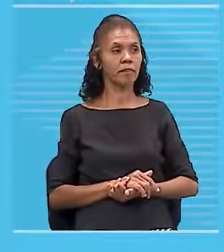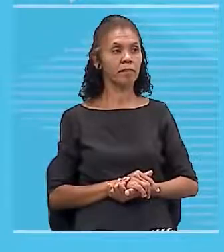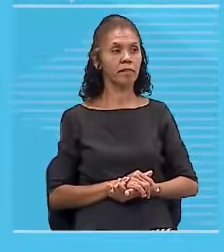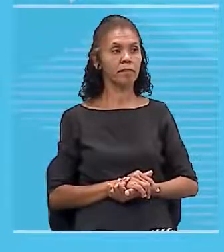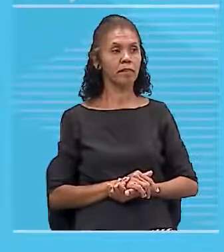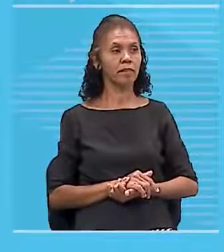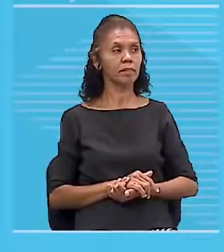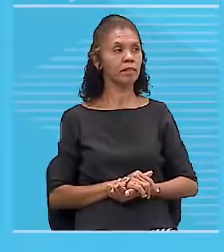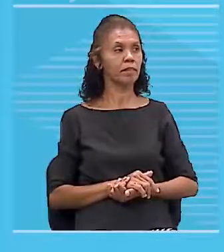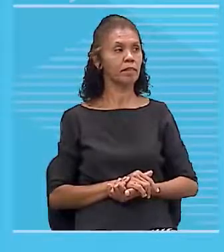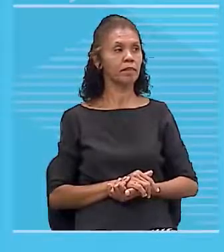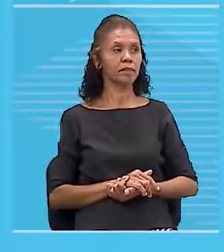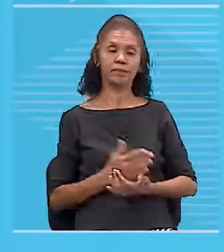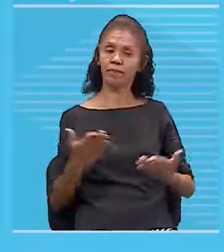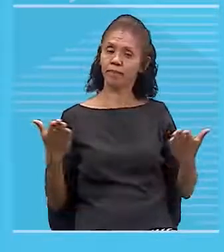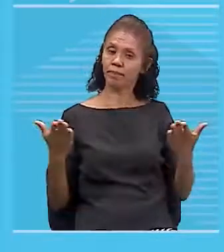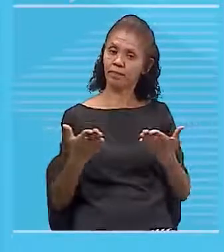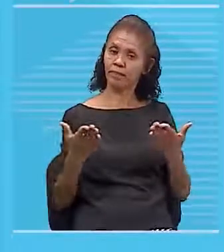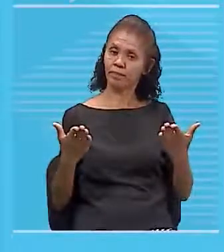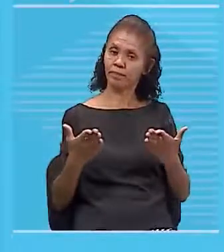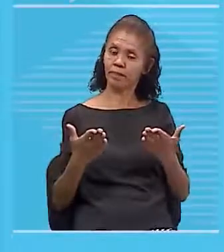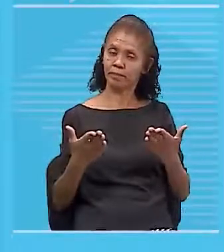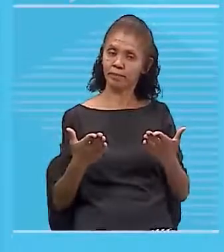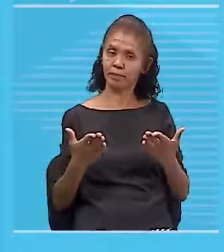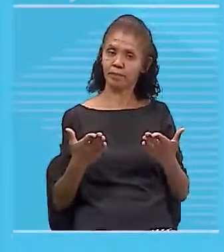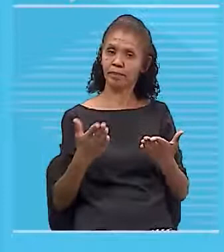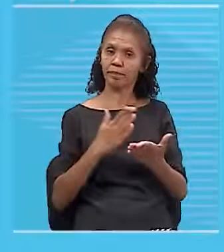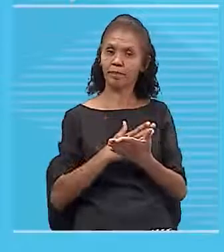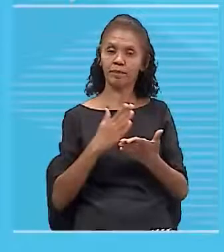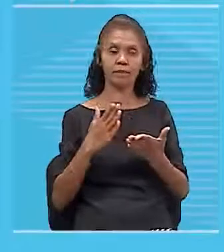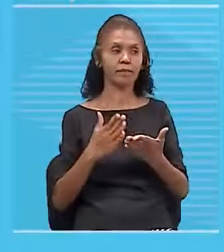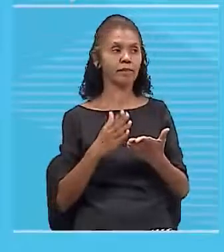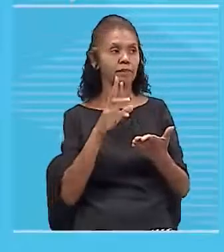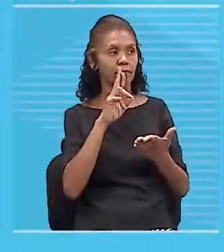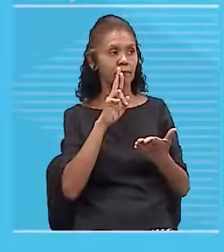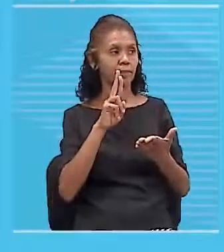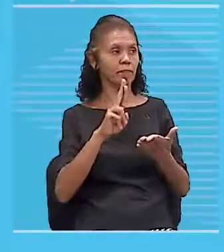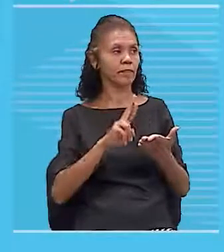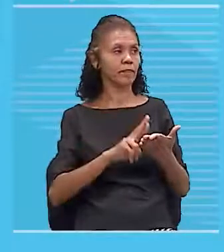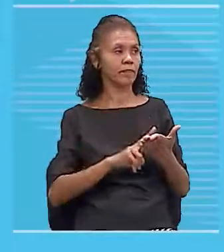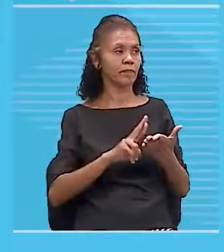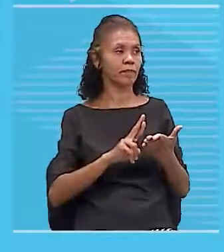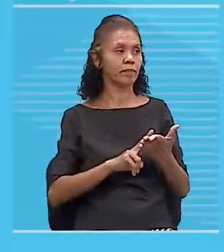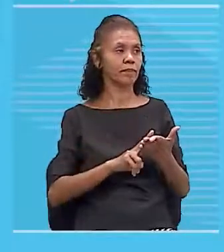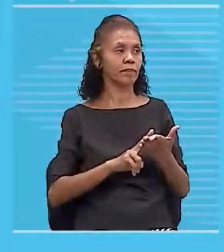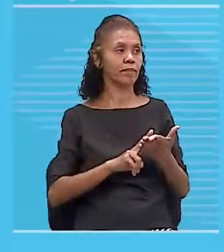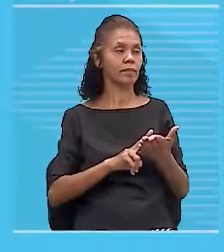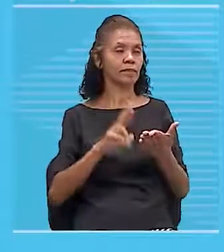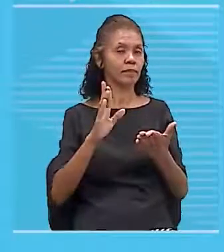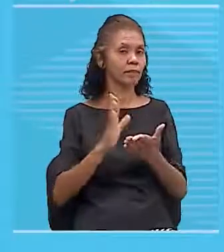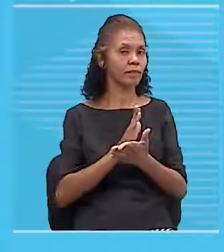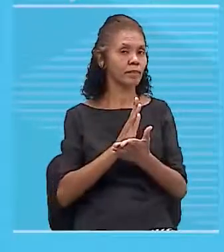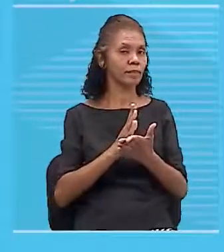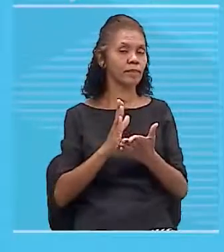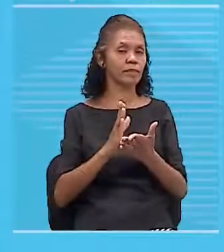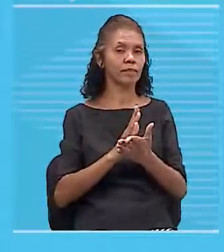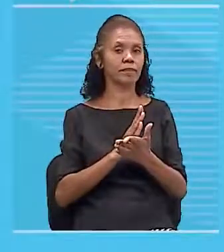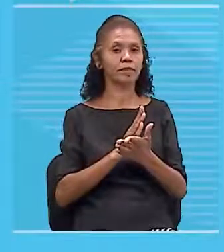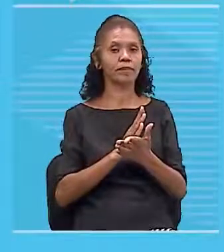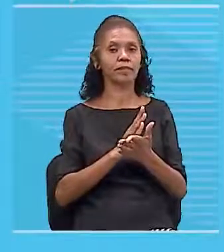E agora, galerinha, como o nosso foco são questões, a gente vai trabalhar algumas questões